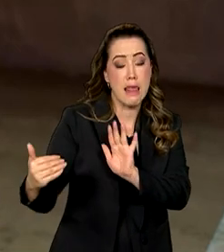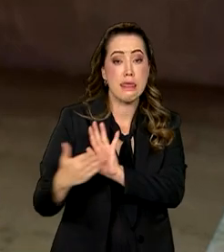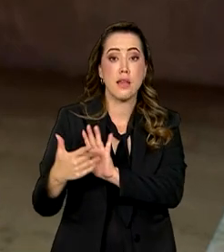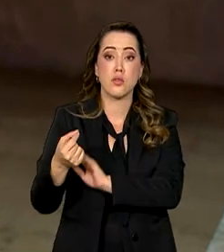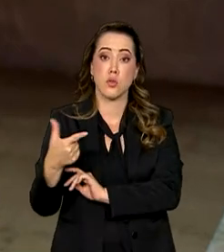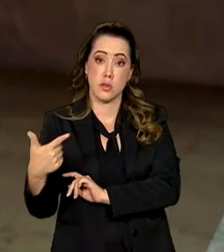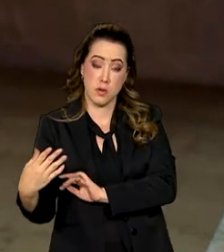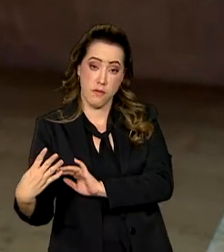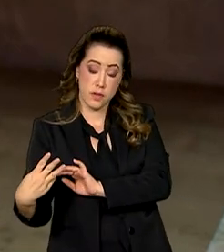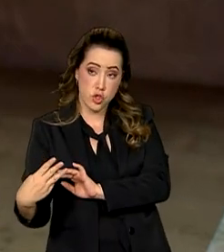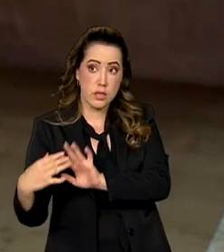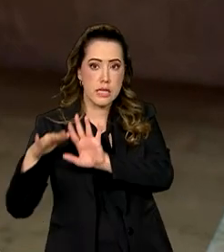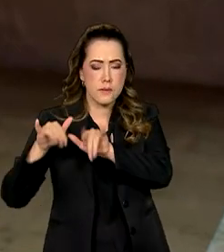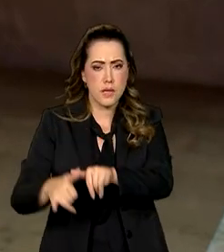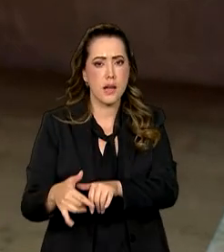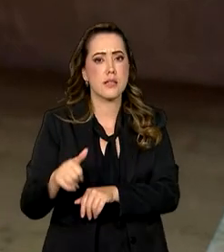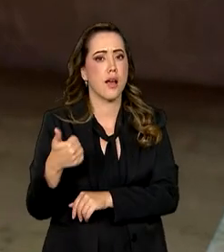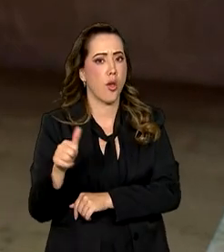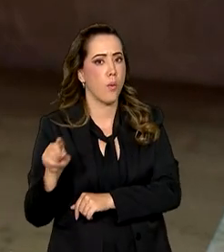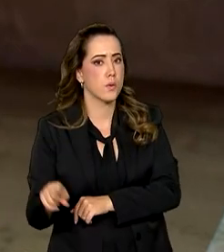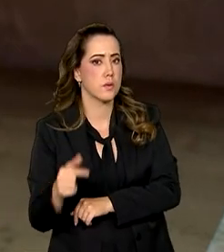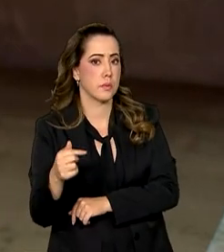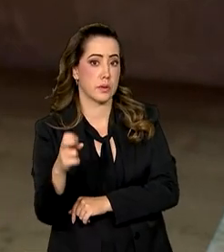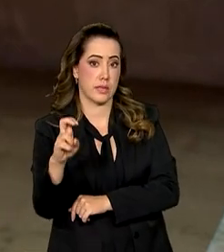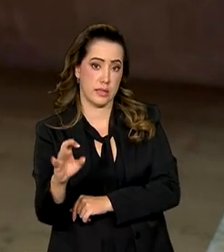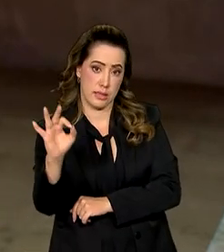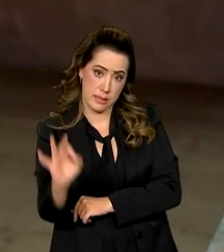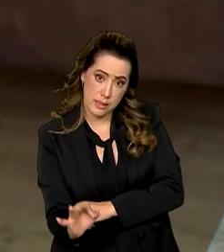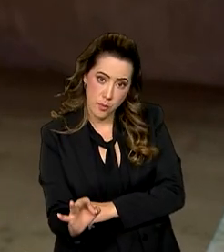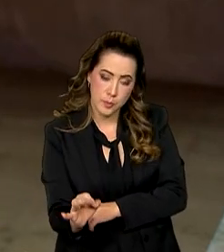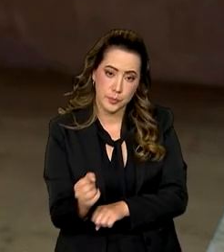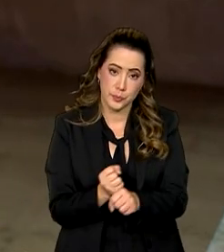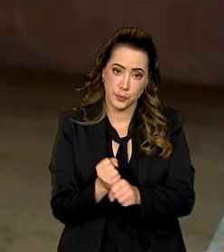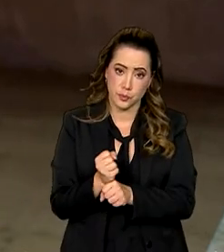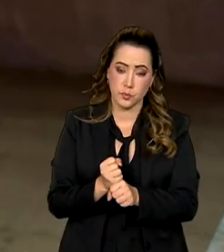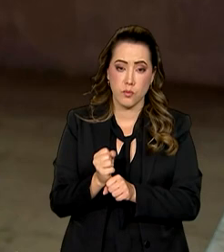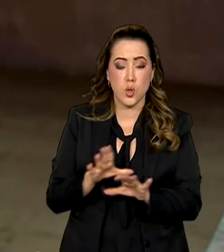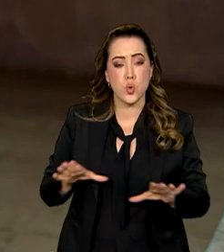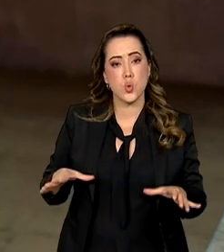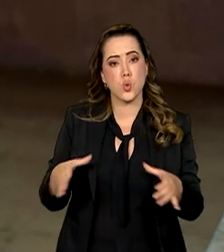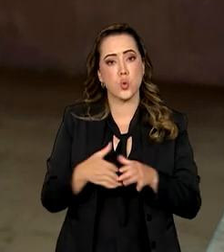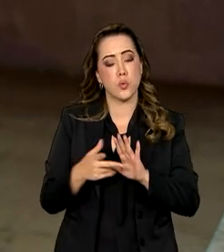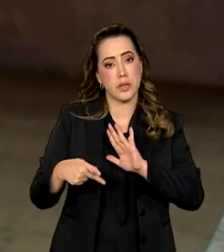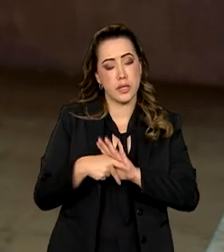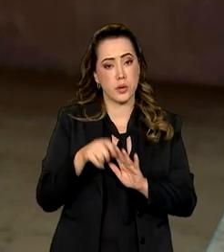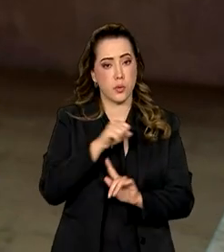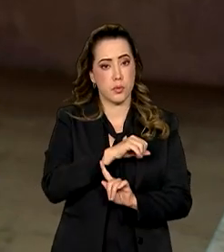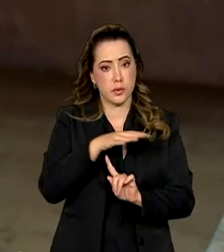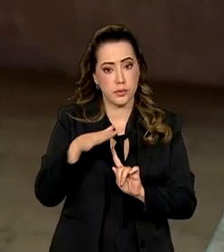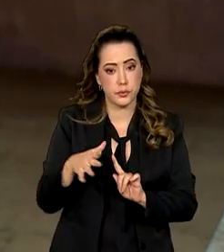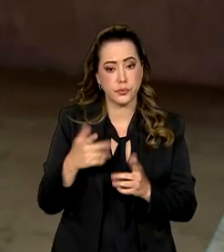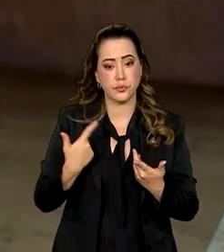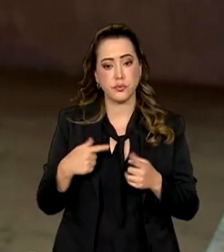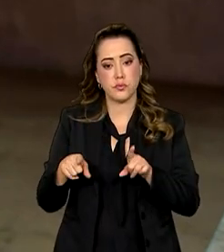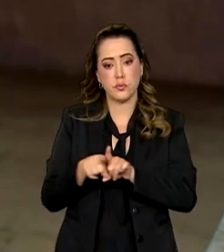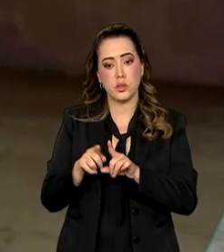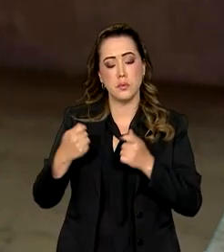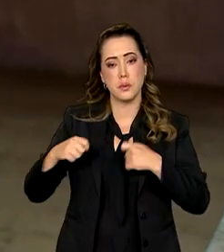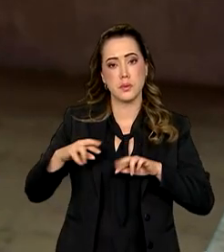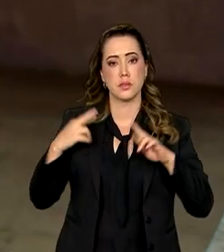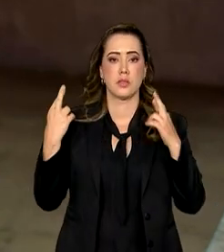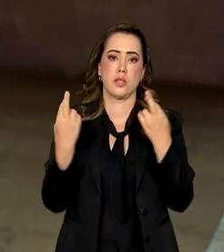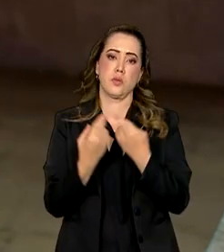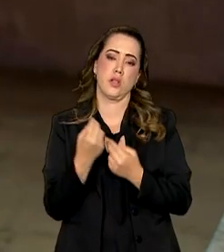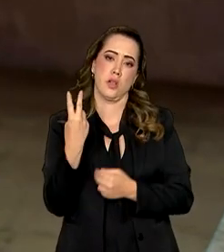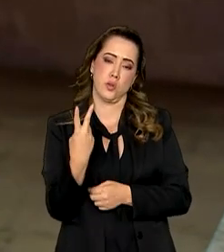em 11,75% ao ano. E o colegiado aqui do Banco Central, Copom, ainda deve se reunir